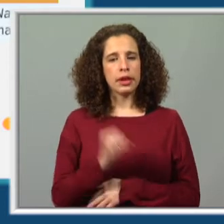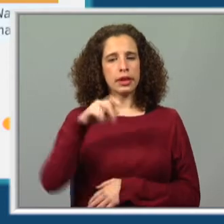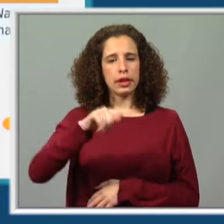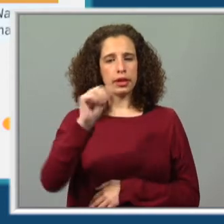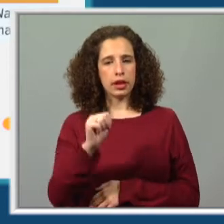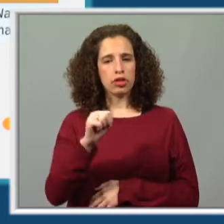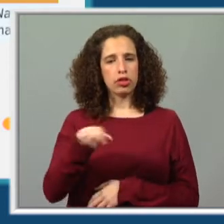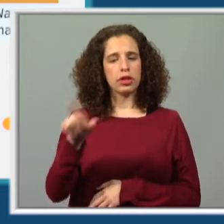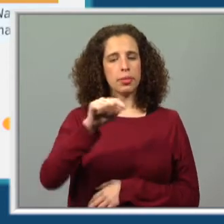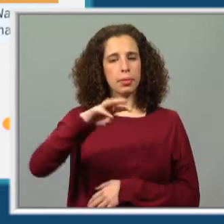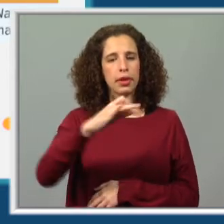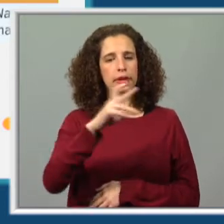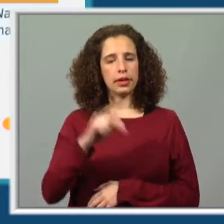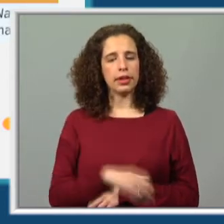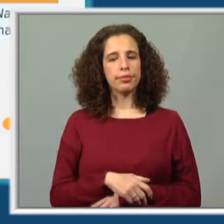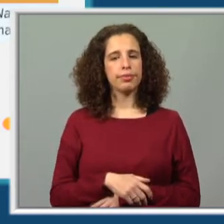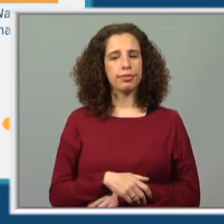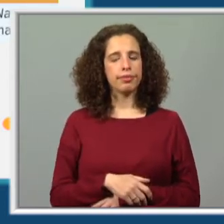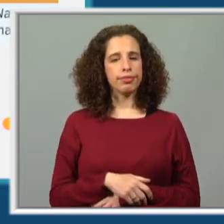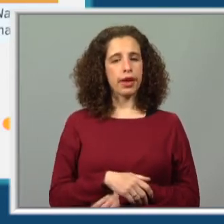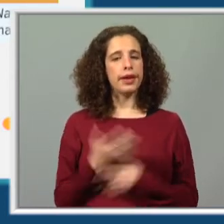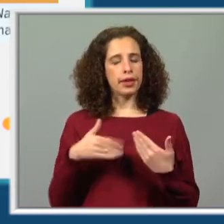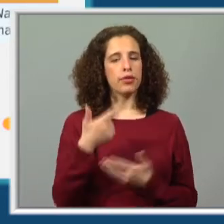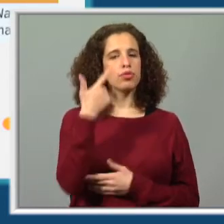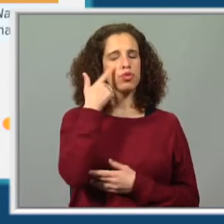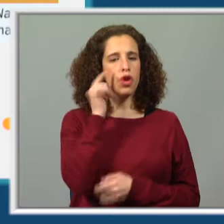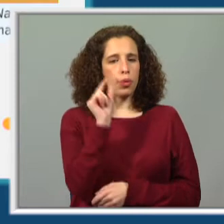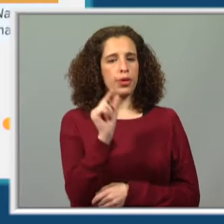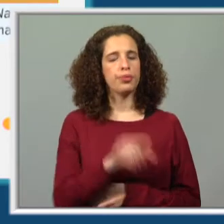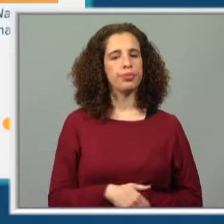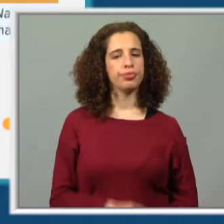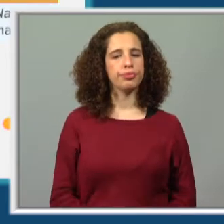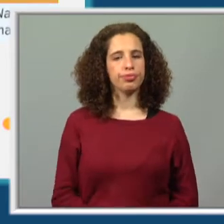Rosário e que é da Planeta Tangerinas, está bem? Vamos então conhecer um pouquinho.